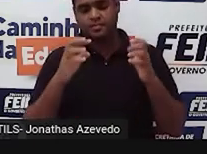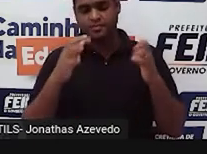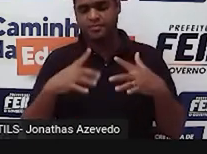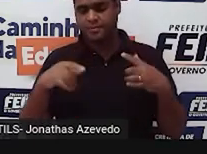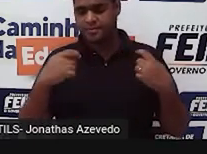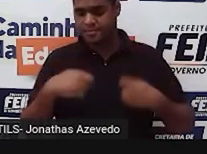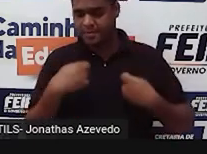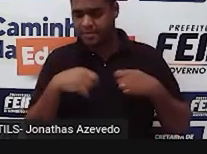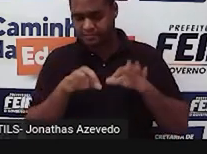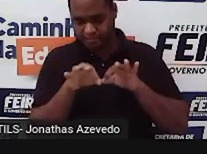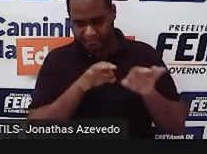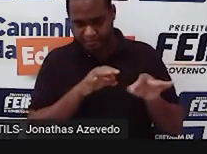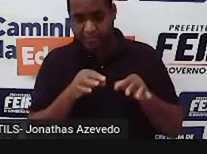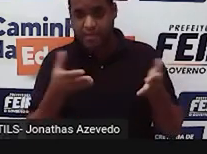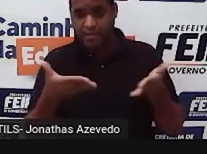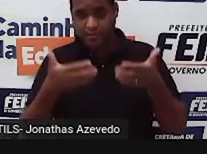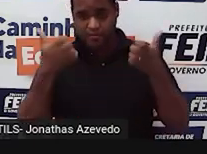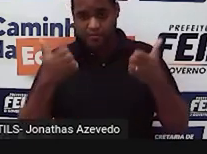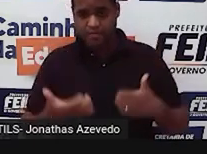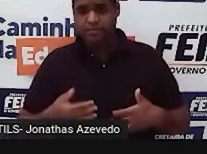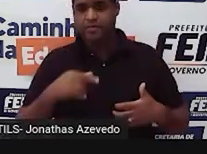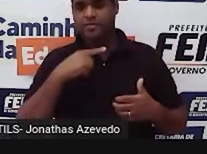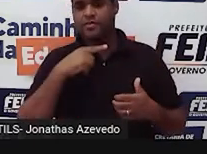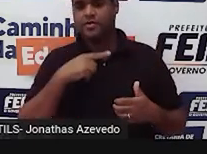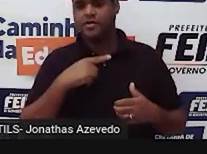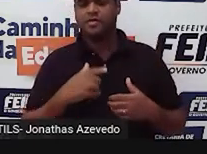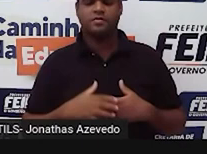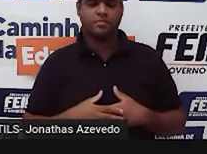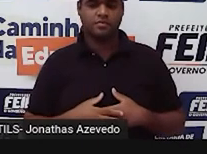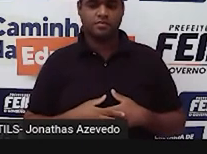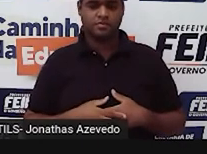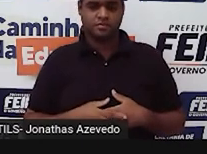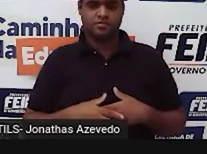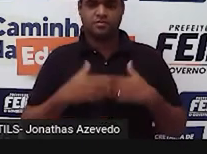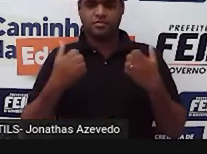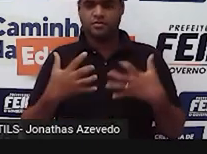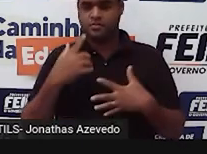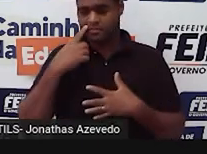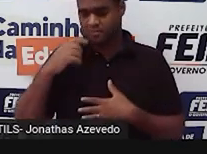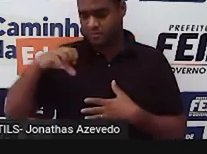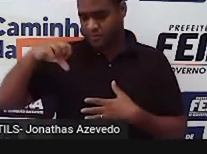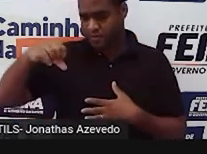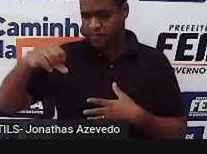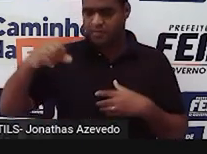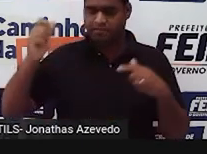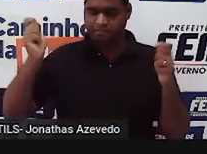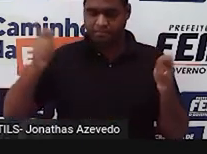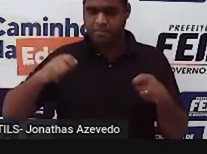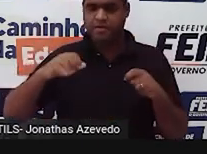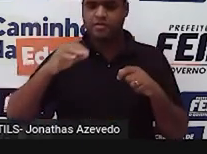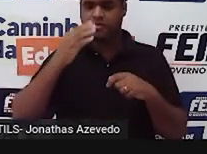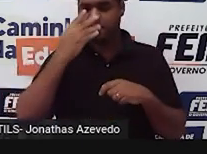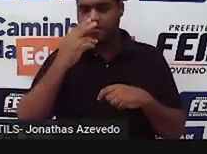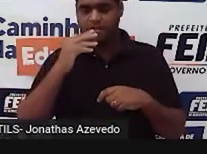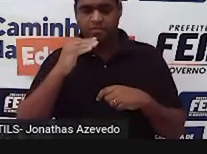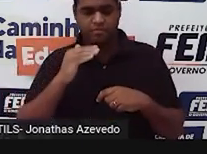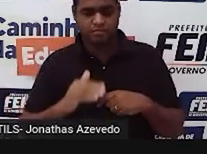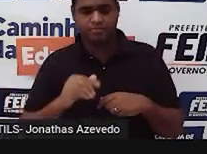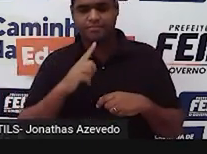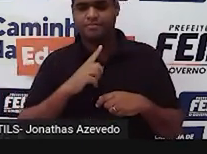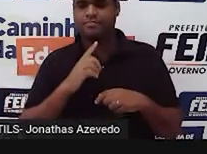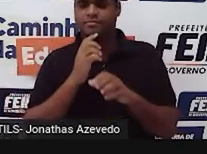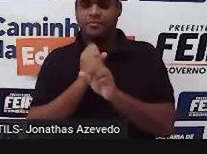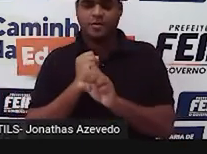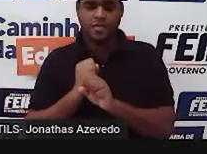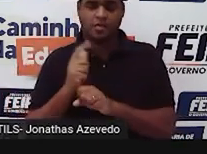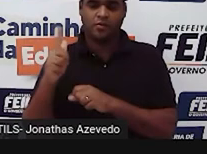precisa pegar agora o lado 9. Esse lado 9 vai ter que ser menor do que a soma dos